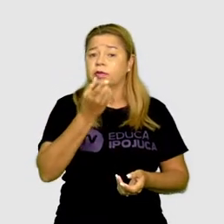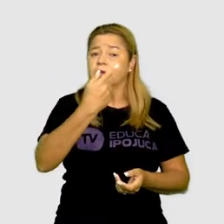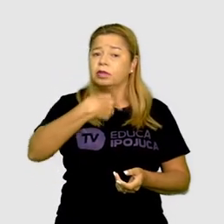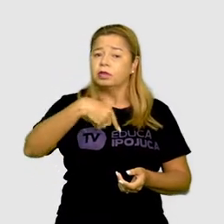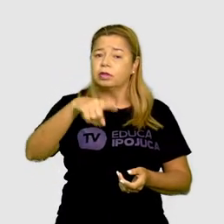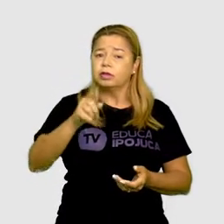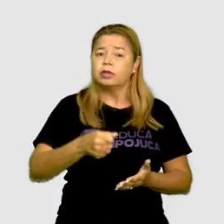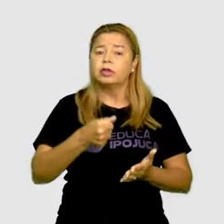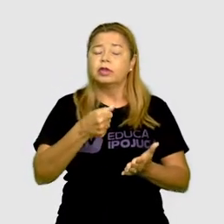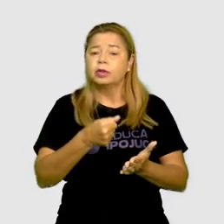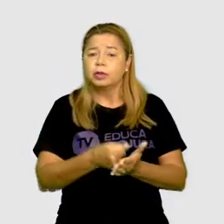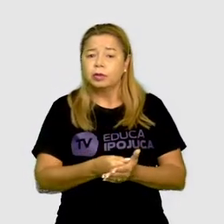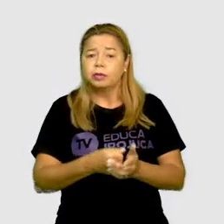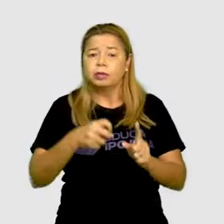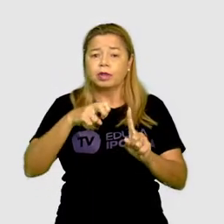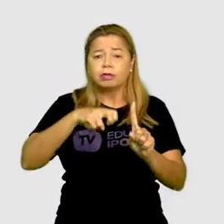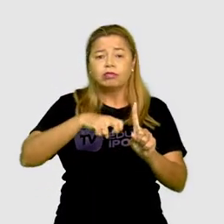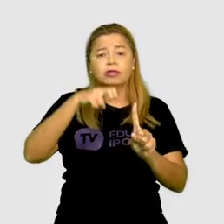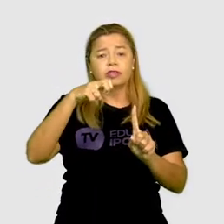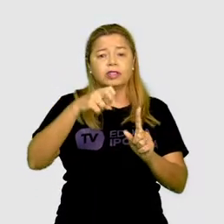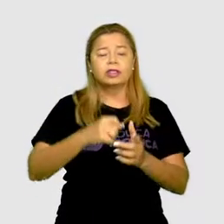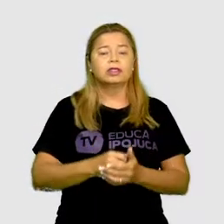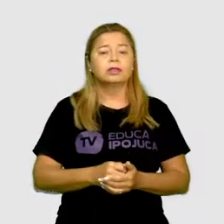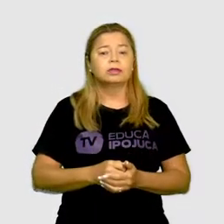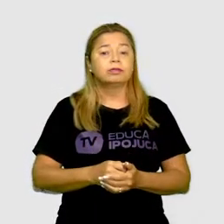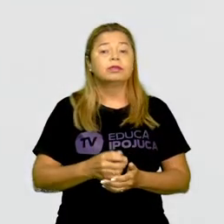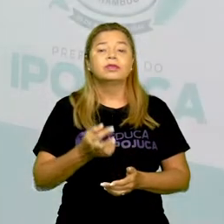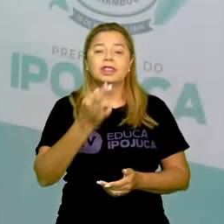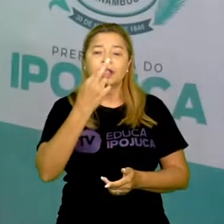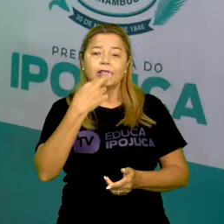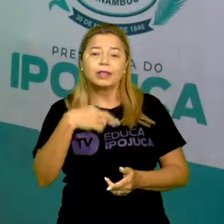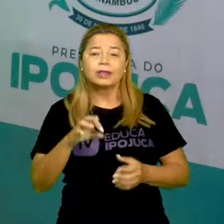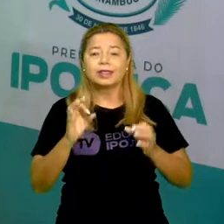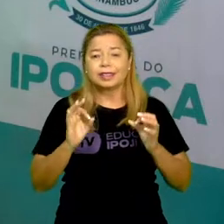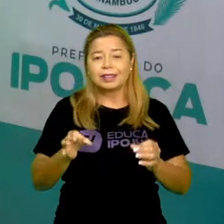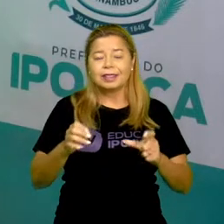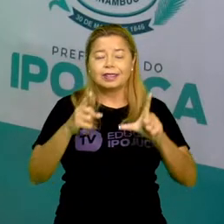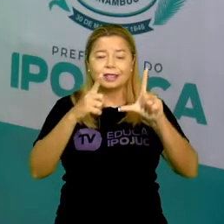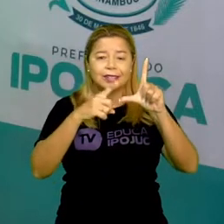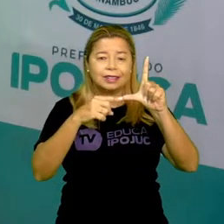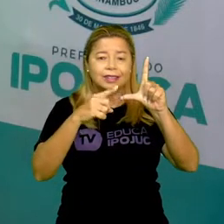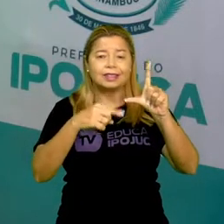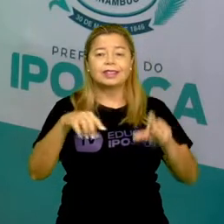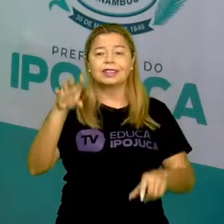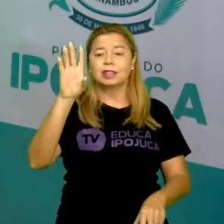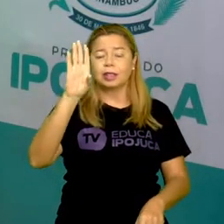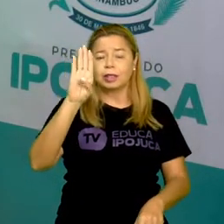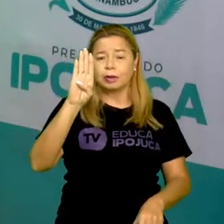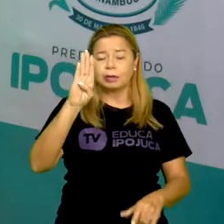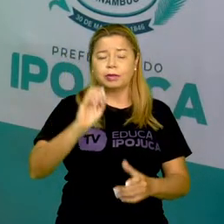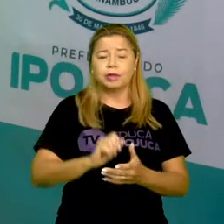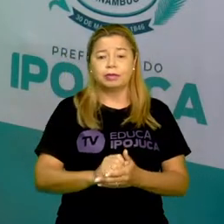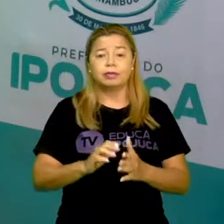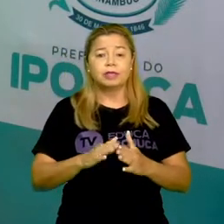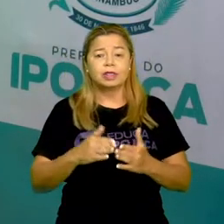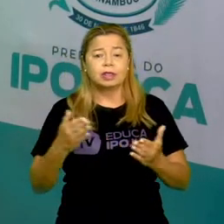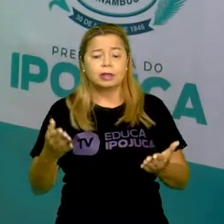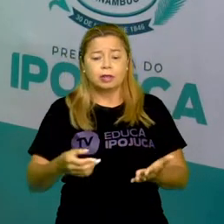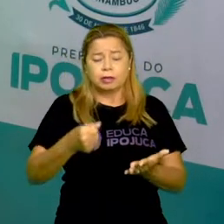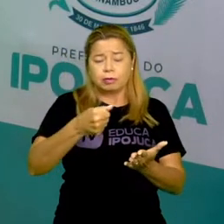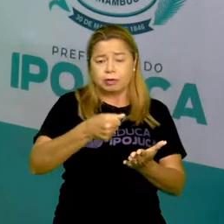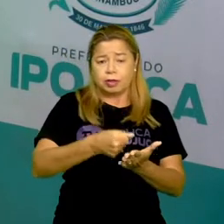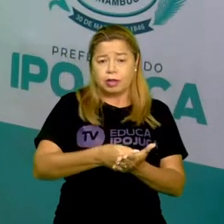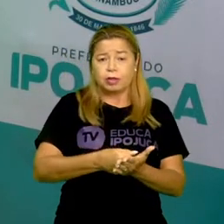você responder a letra B, está tudo certo. Pois é. Ele foi comprar 2 litros de